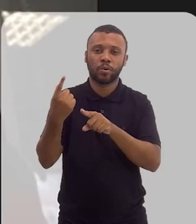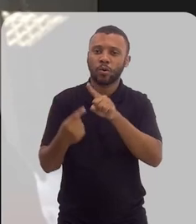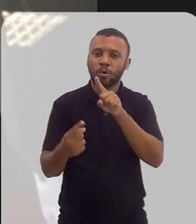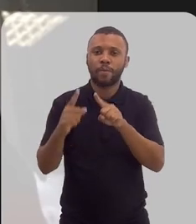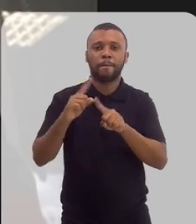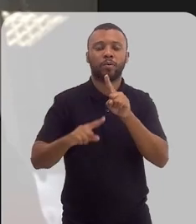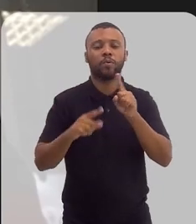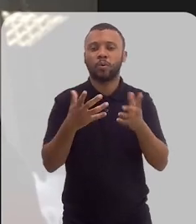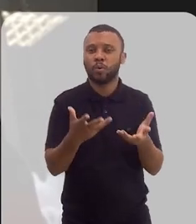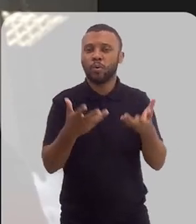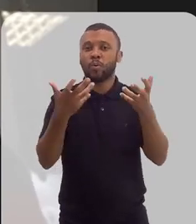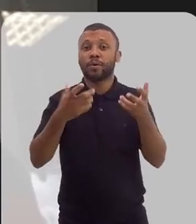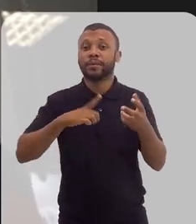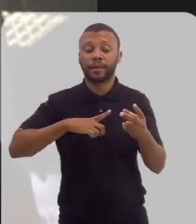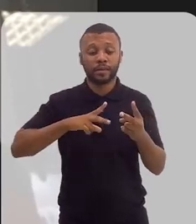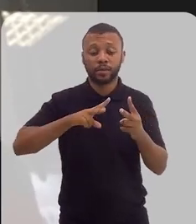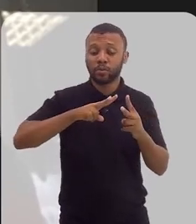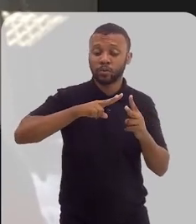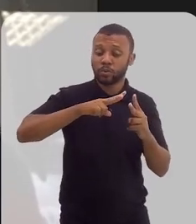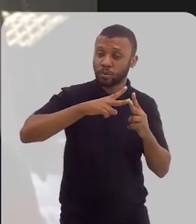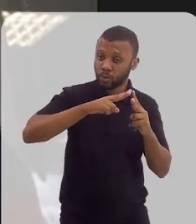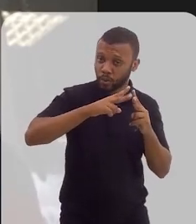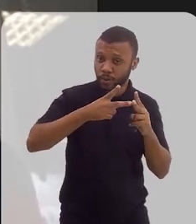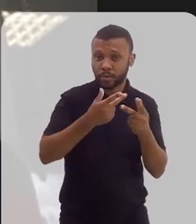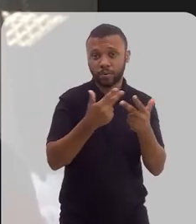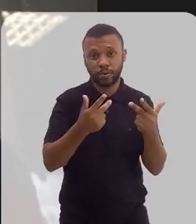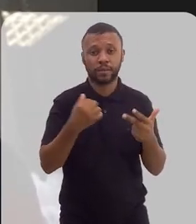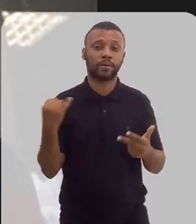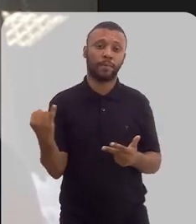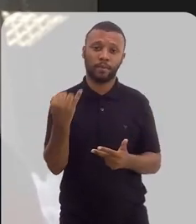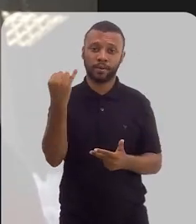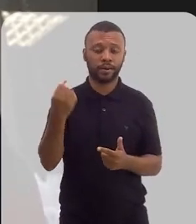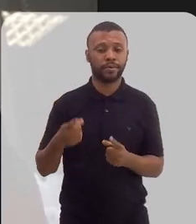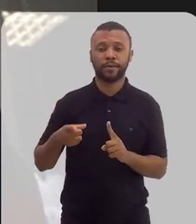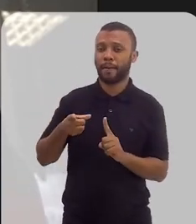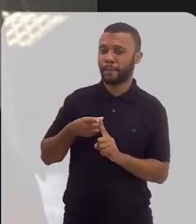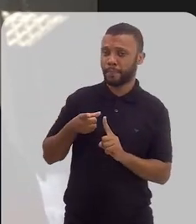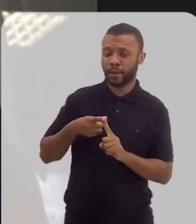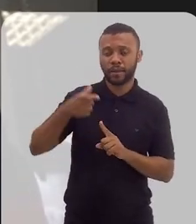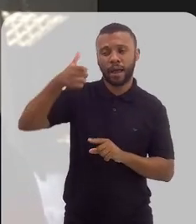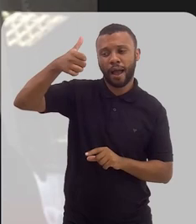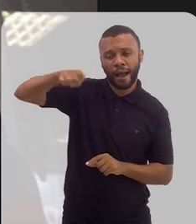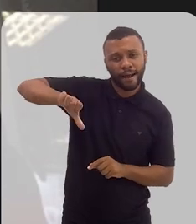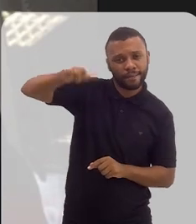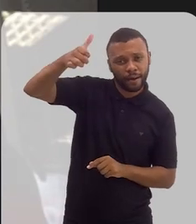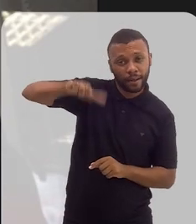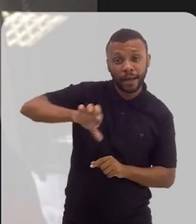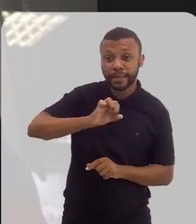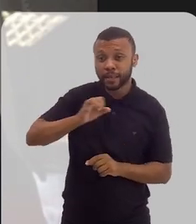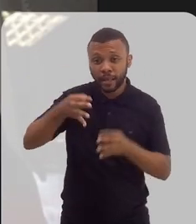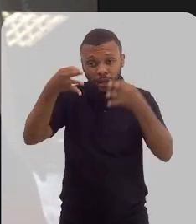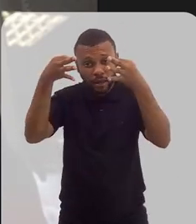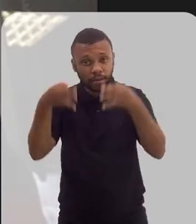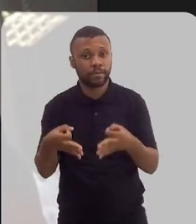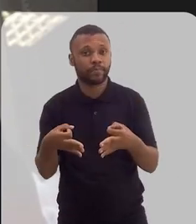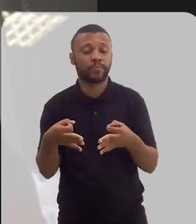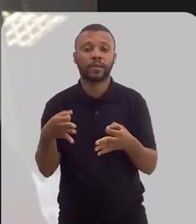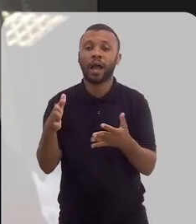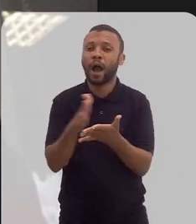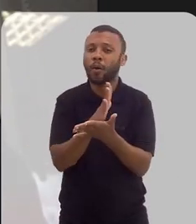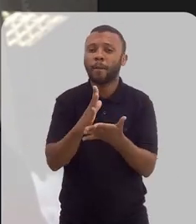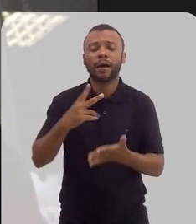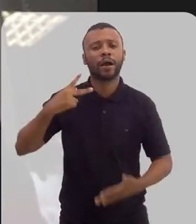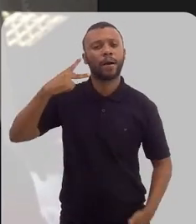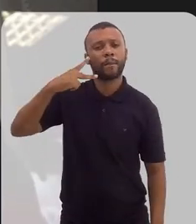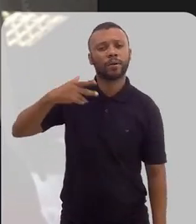eu acho que tem duas coisas fundamentais. A primeira é avaliar se, efetivamente, algumas